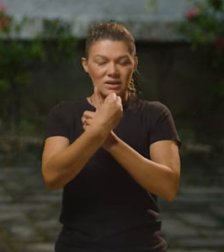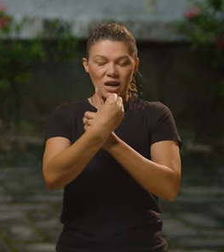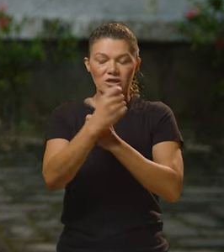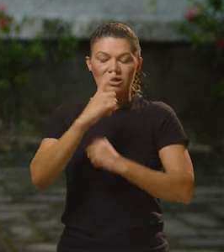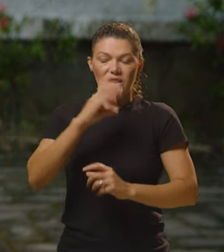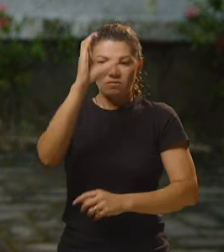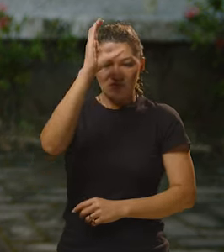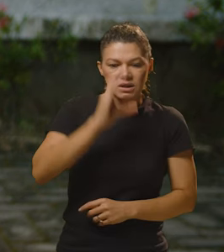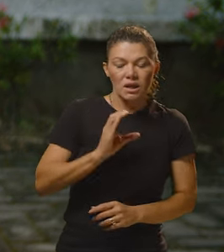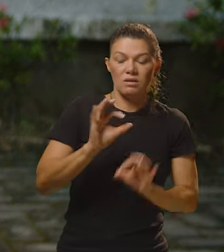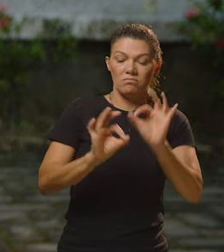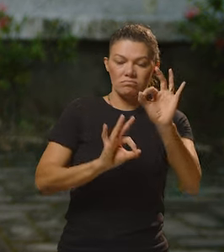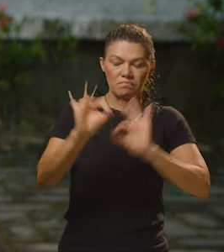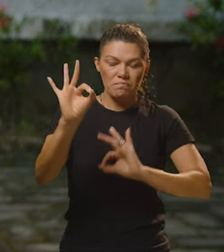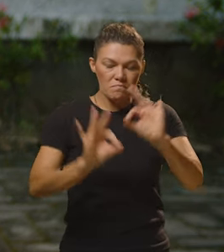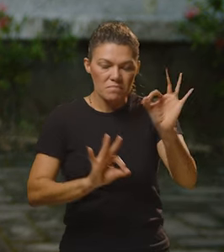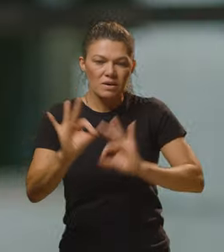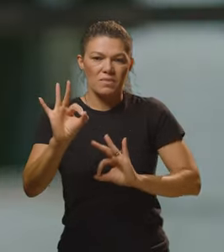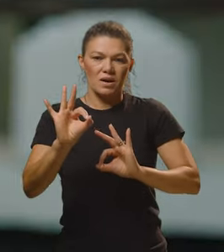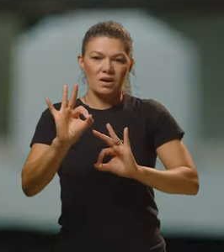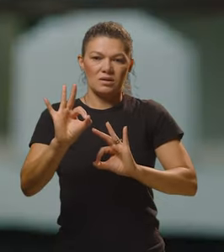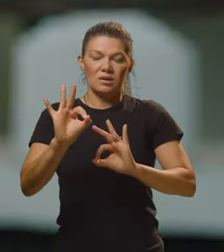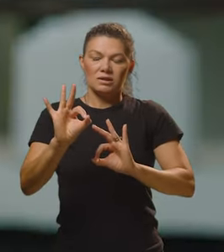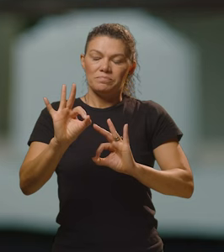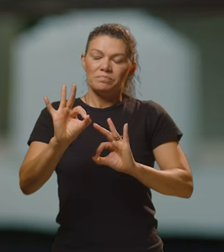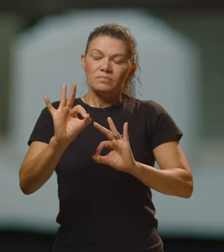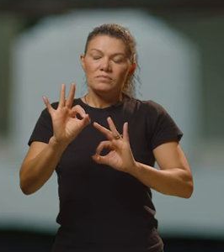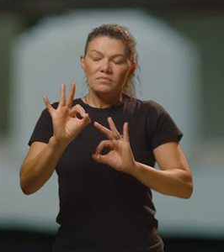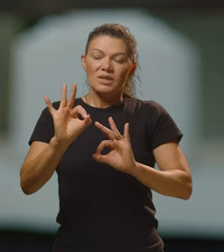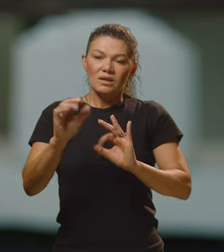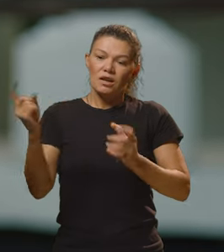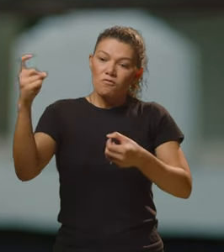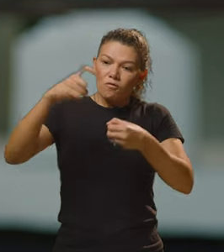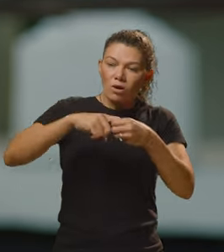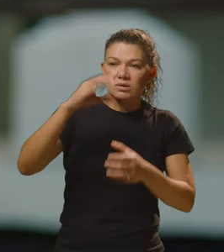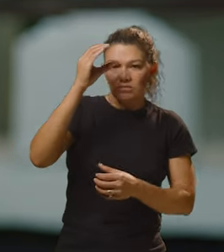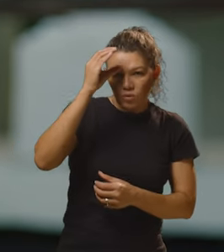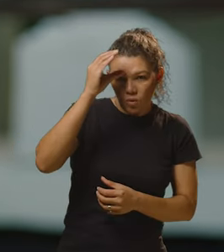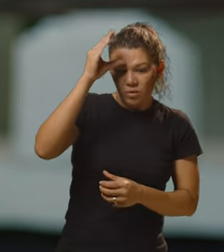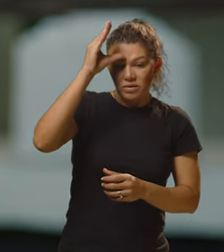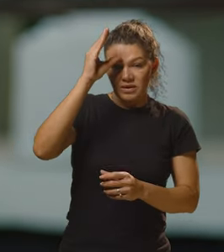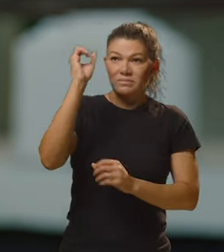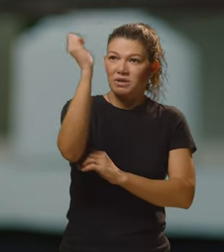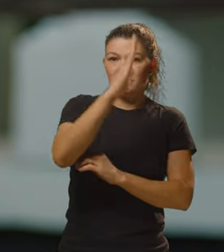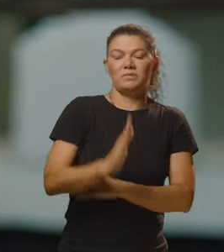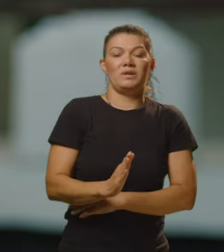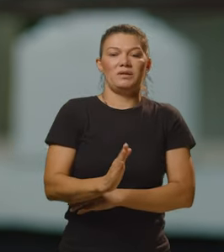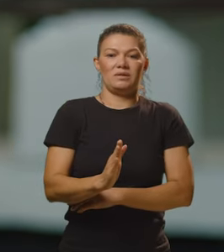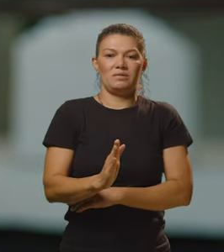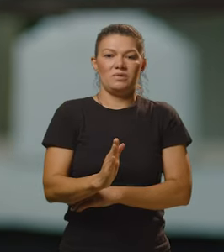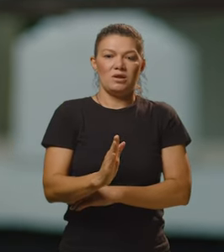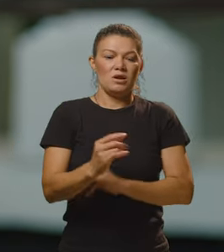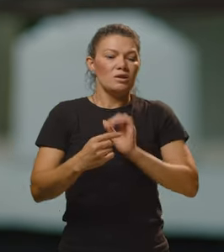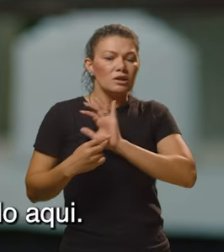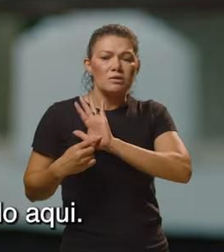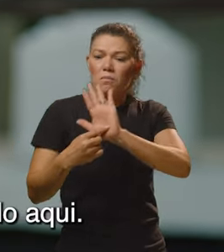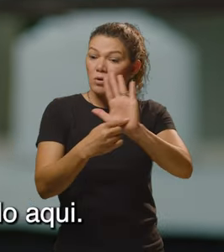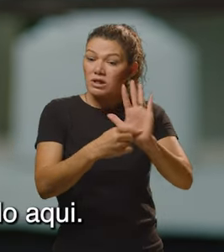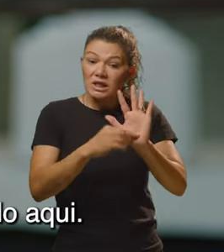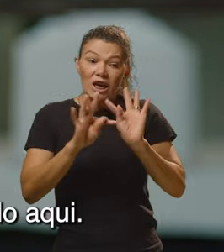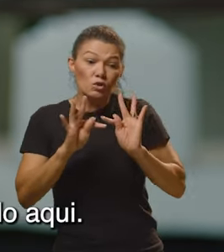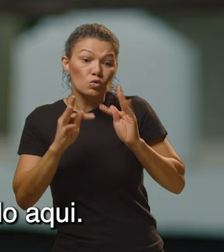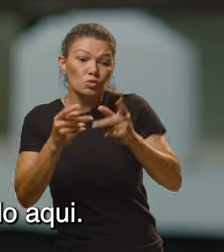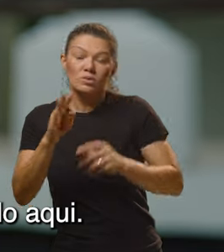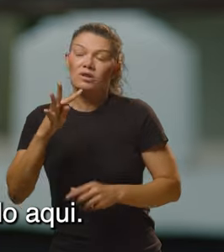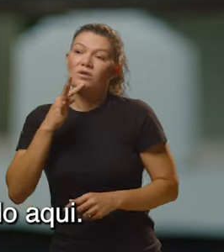que recebe um cidadão mais bem preparado, para que ele possa trazer, retornar com esse conhecimento para o Brasil e